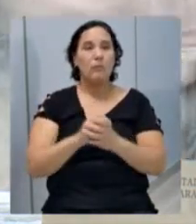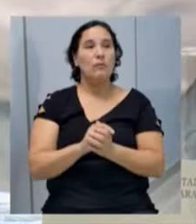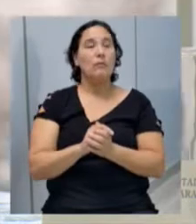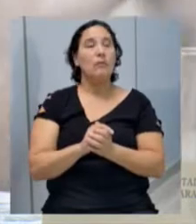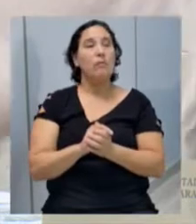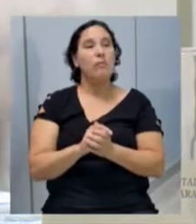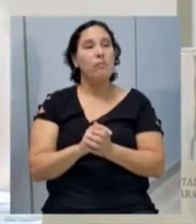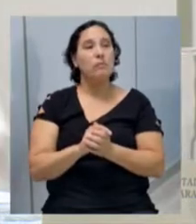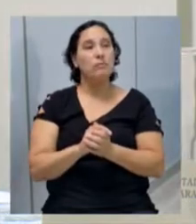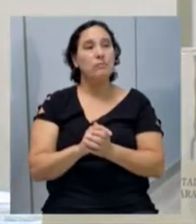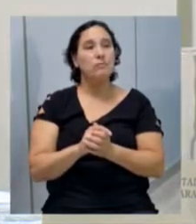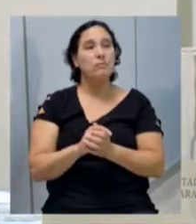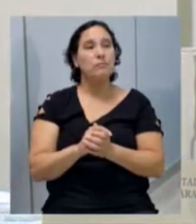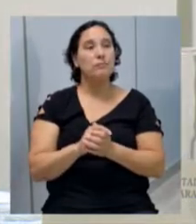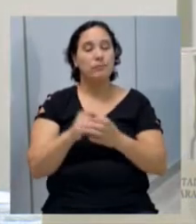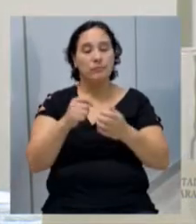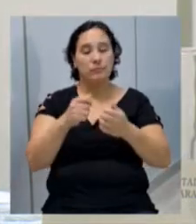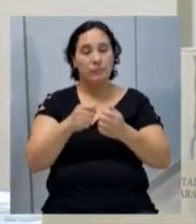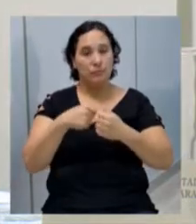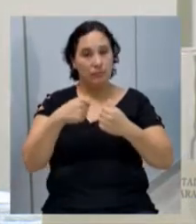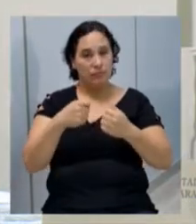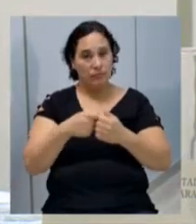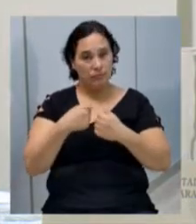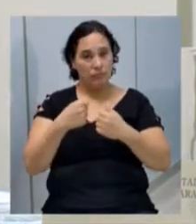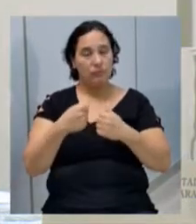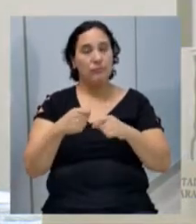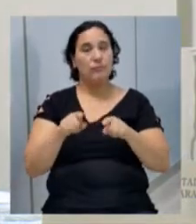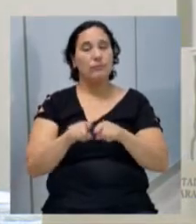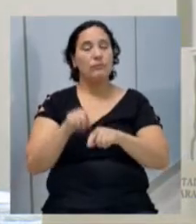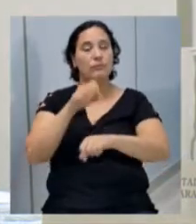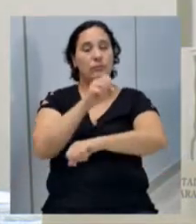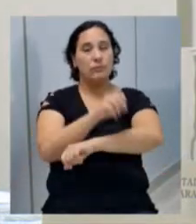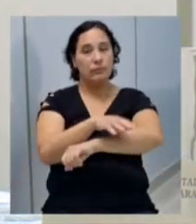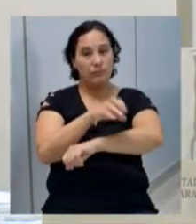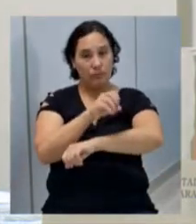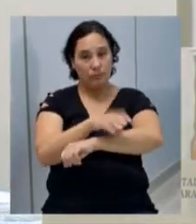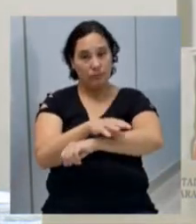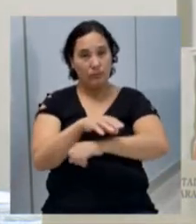padaria Fornalha, Mercado Real,